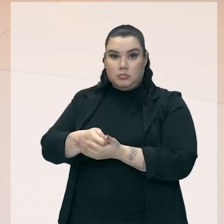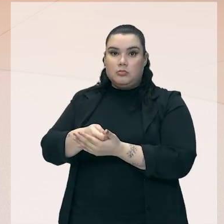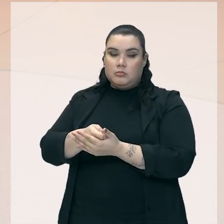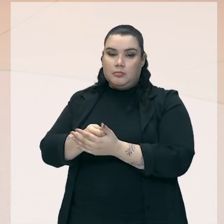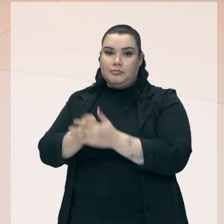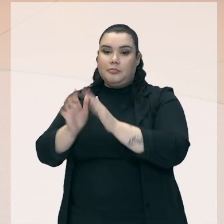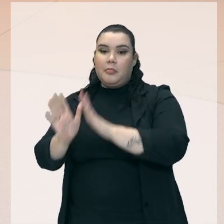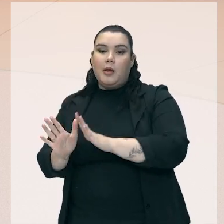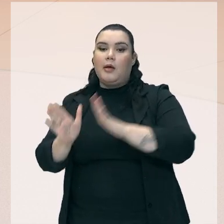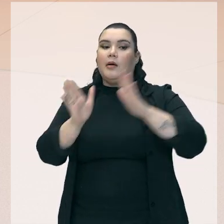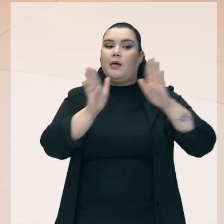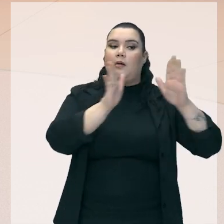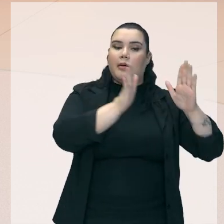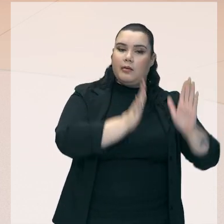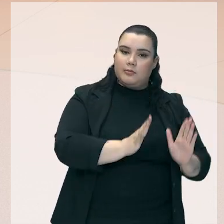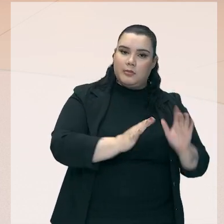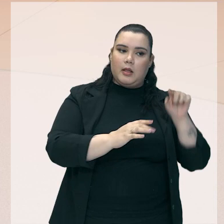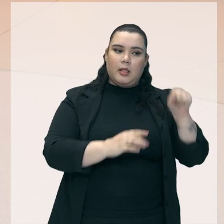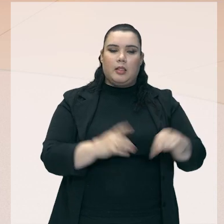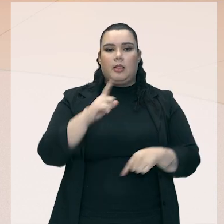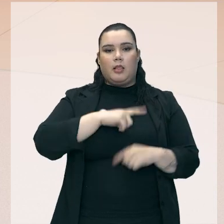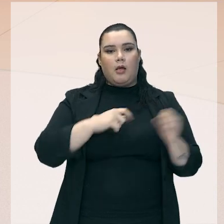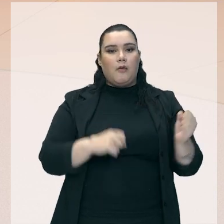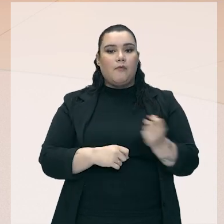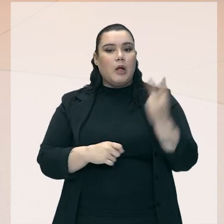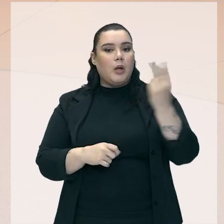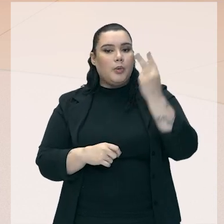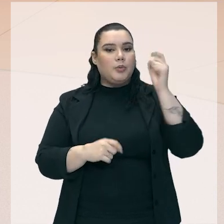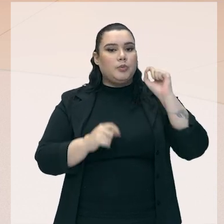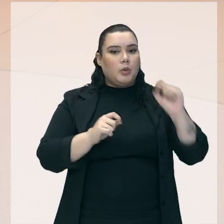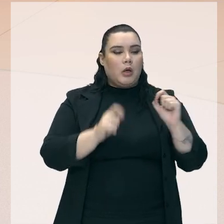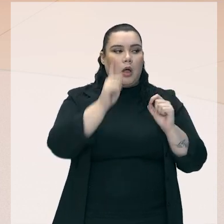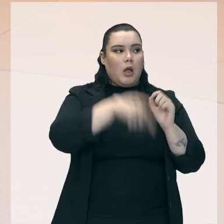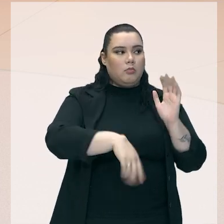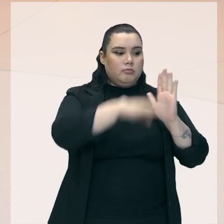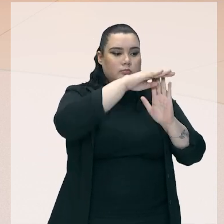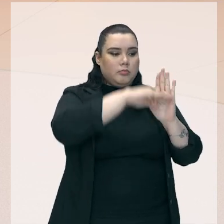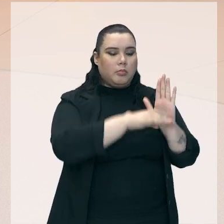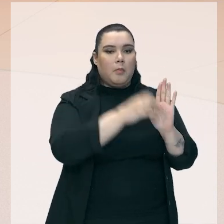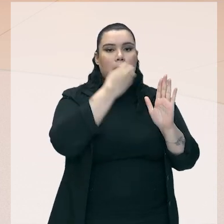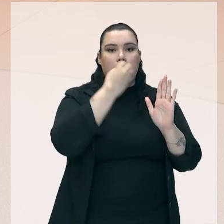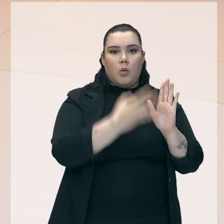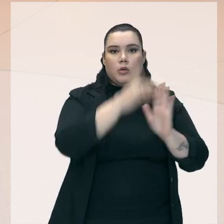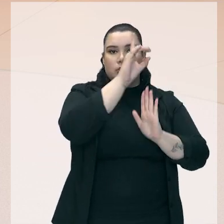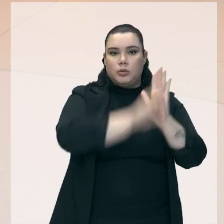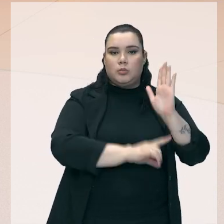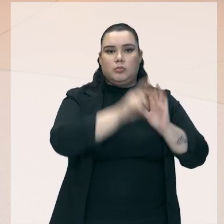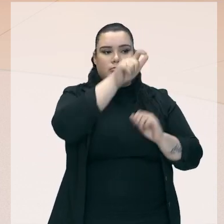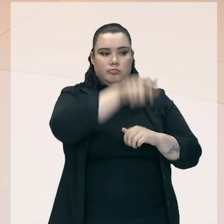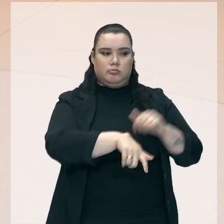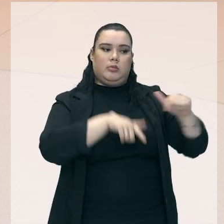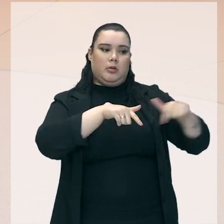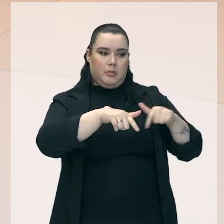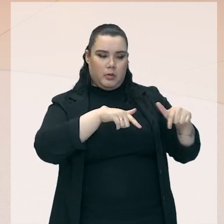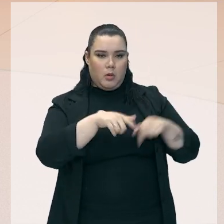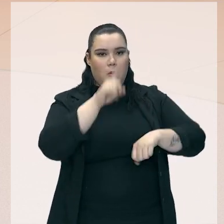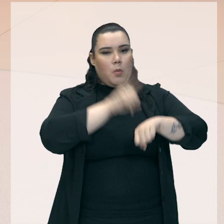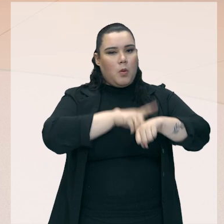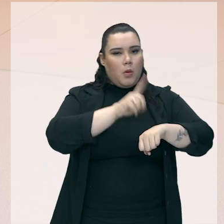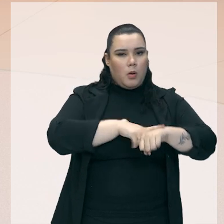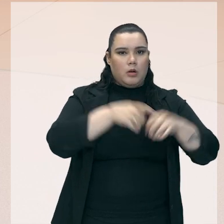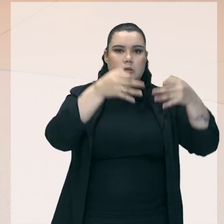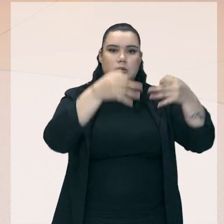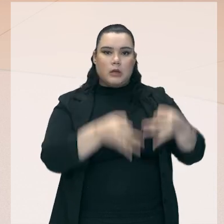outra vertente que valoriza, né, a questão dos benefícios dos trabalhadores, os direitos de trabalhadores, horário de trabalho